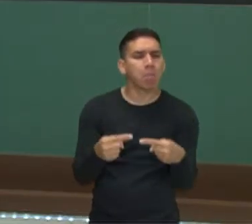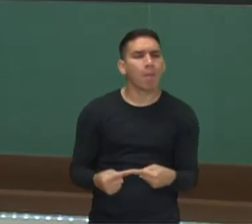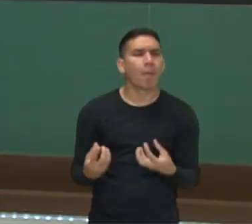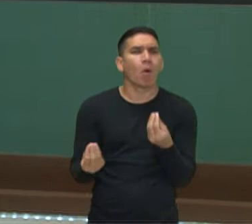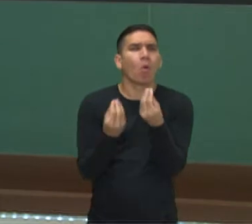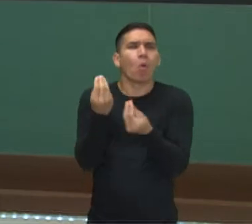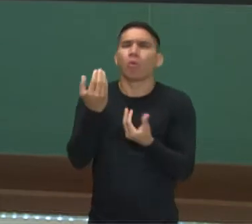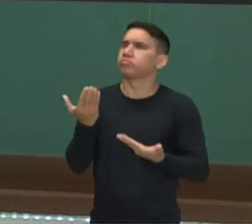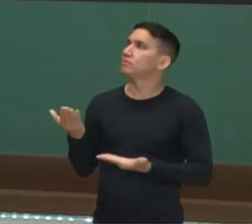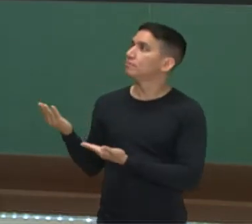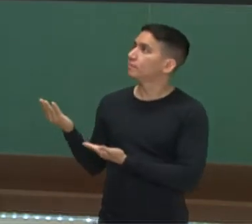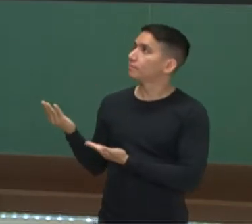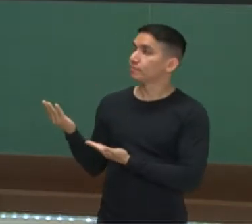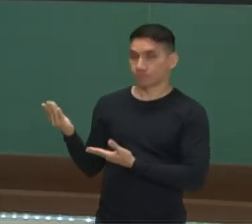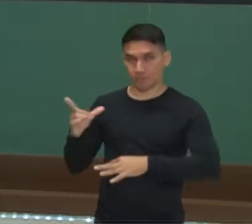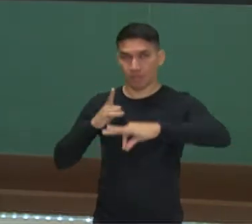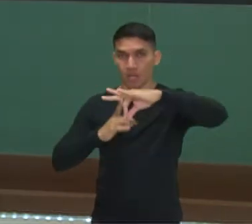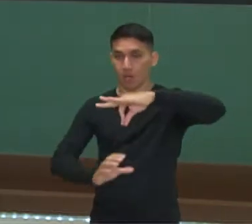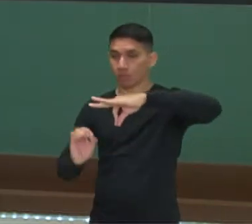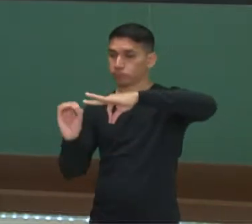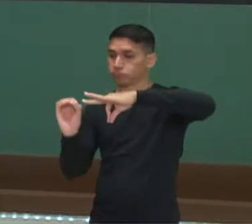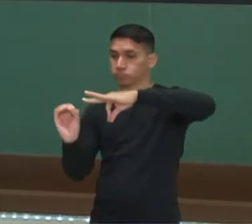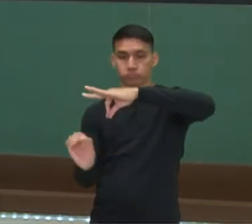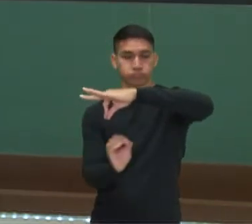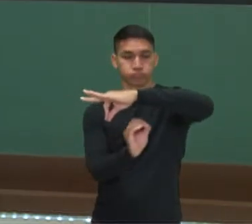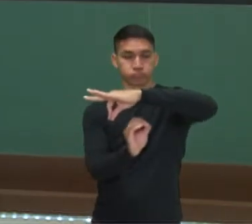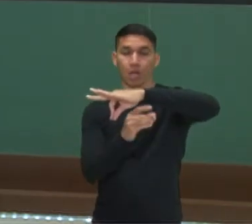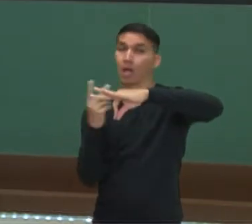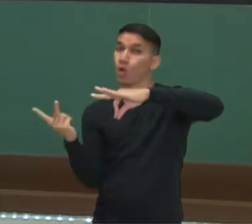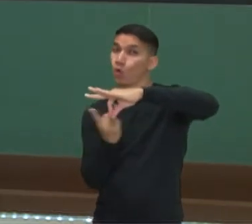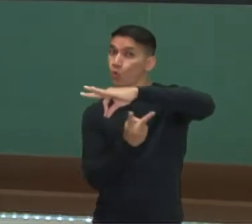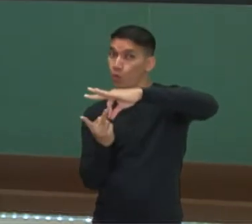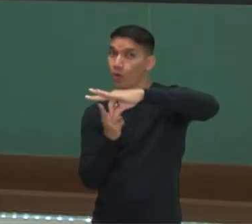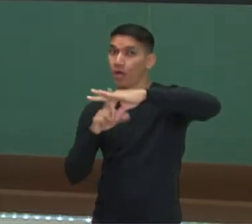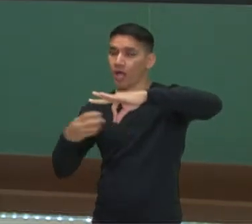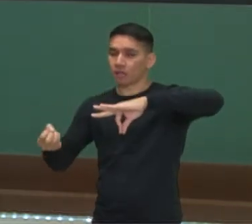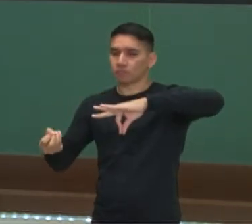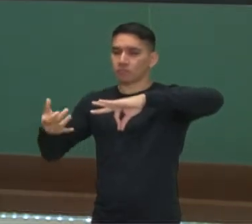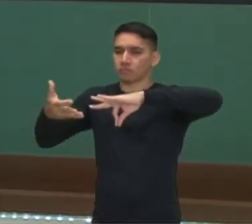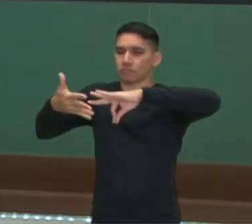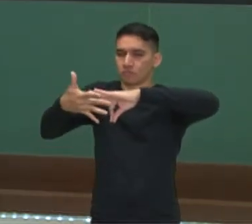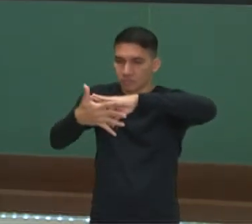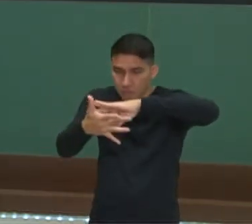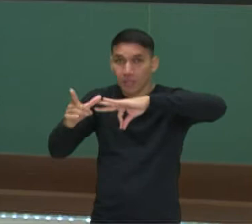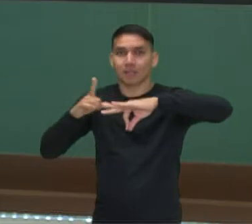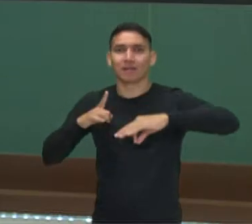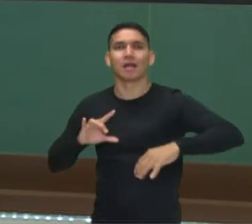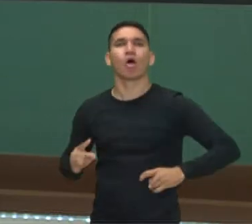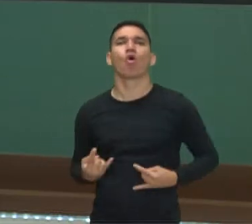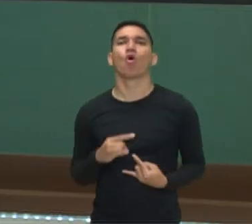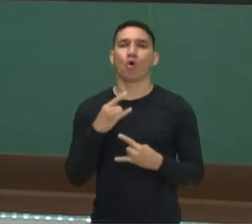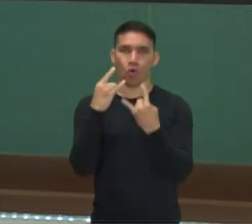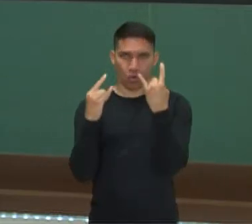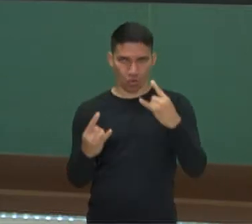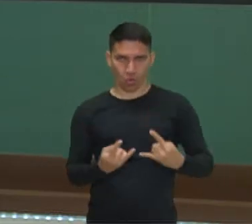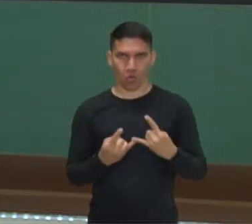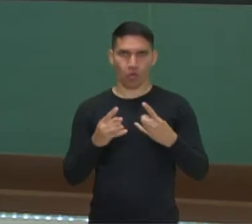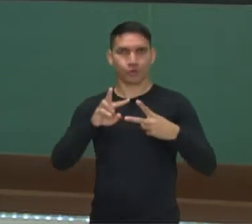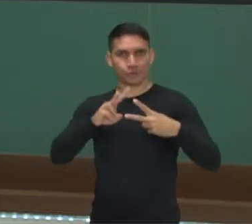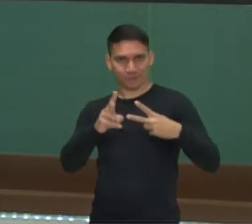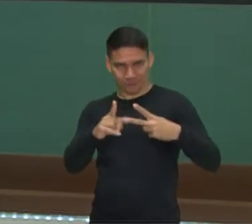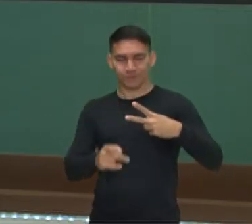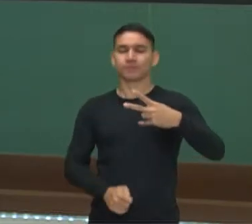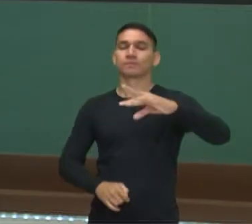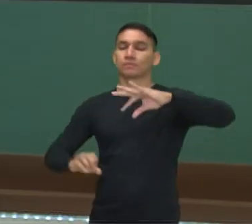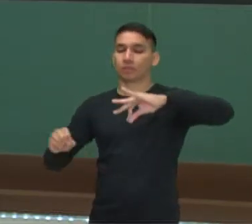feminino são dois ovários, são eles que produzem os ovócitos e os hormônios femininos, estrógeno e